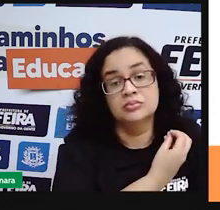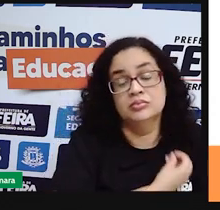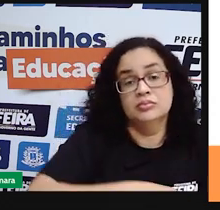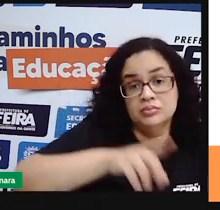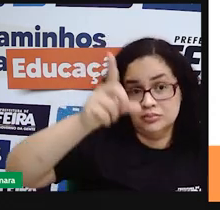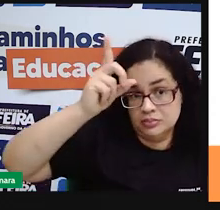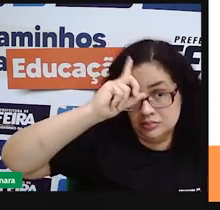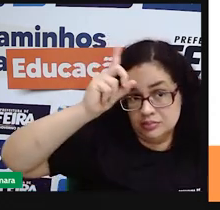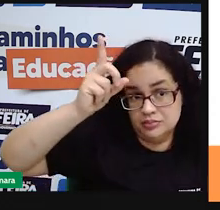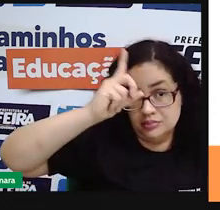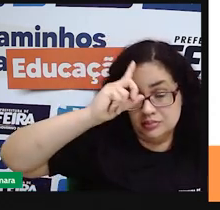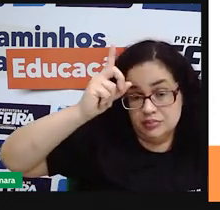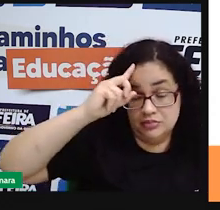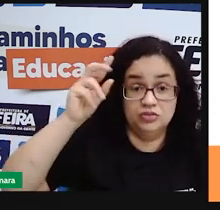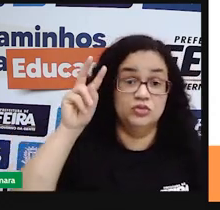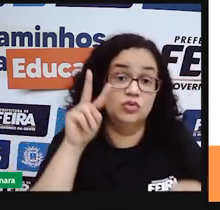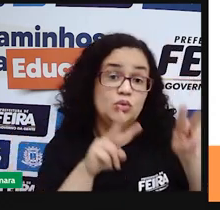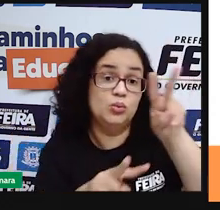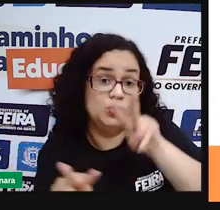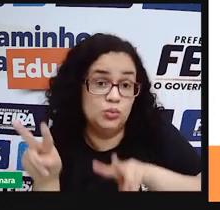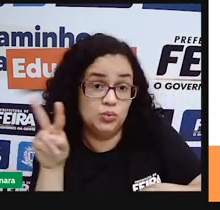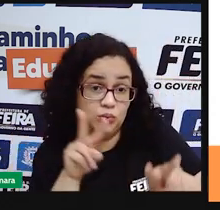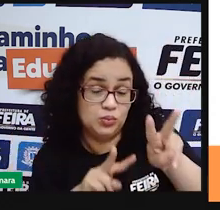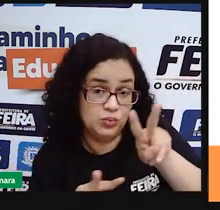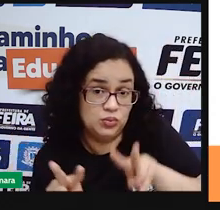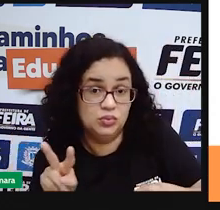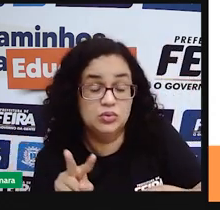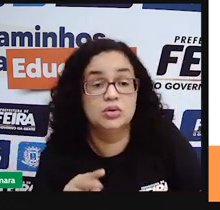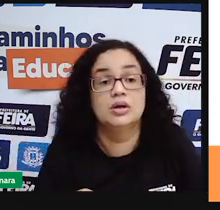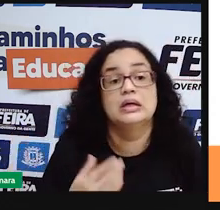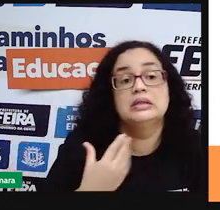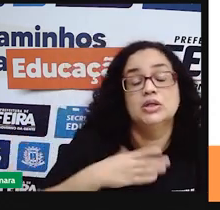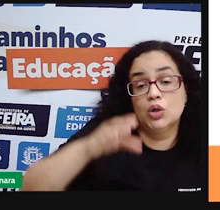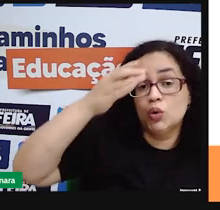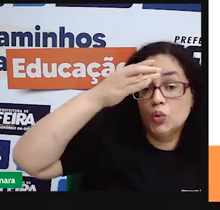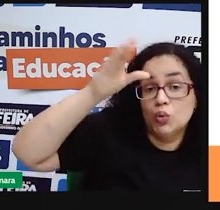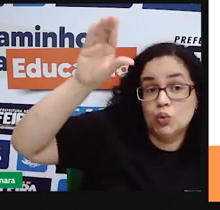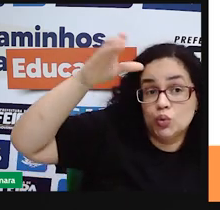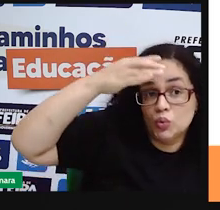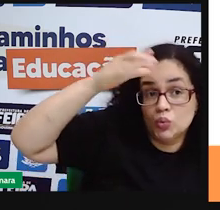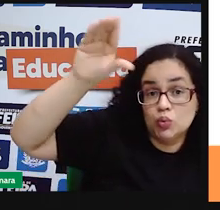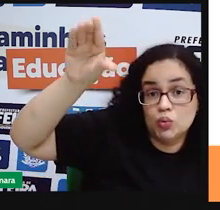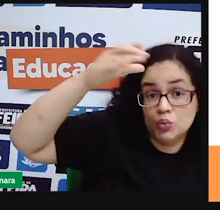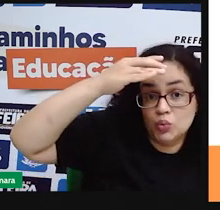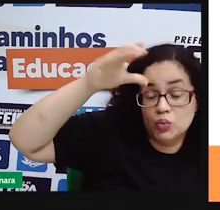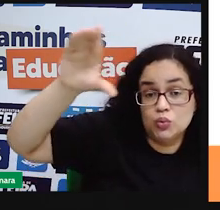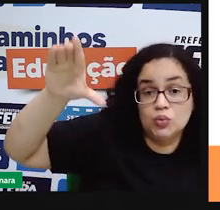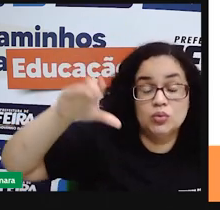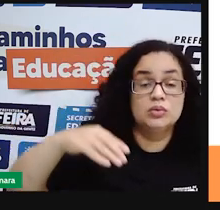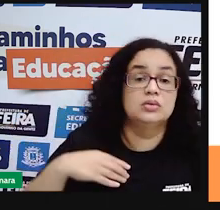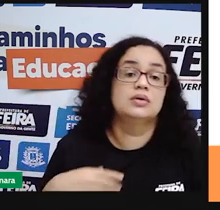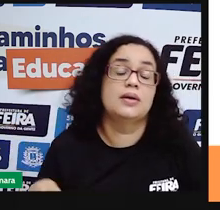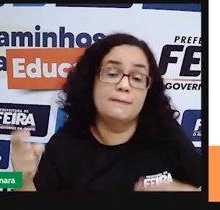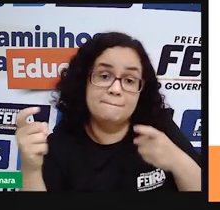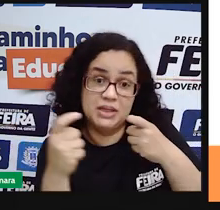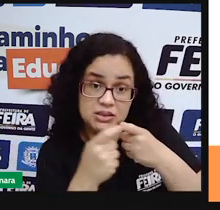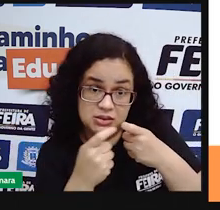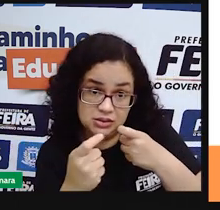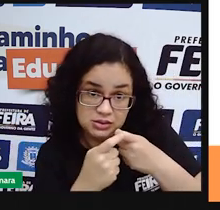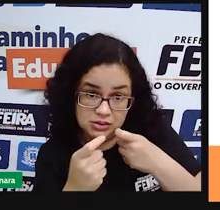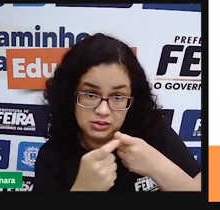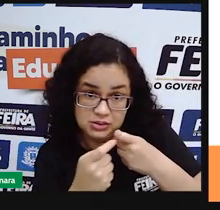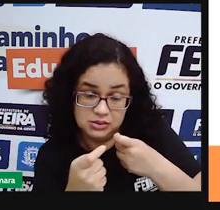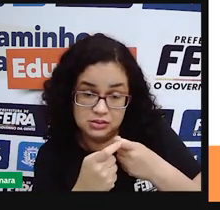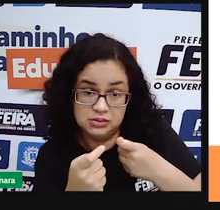e aí a gente observa as riquezas culturais e as influências culturais indígenas na medicina né quando